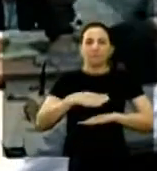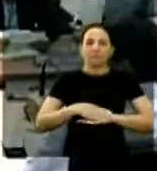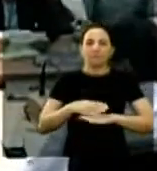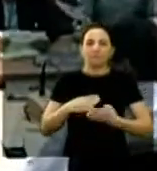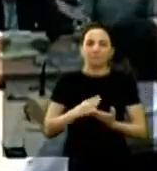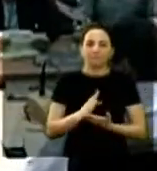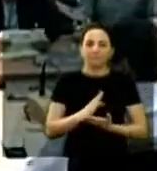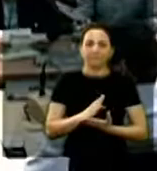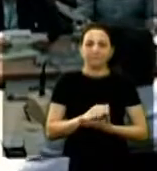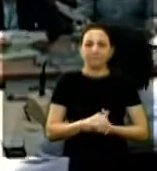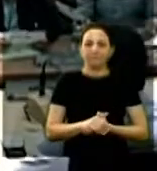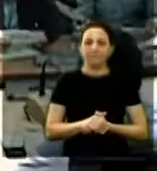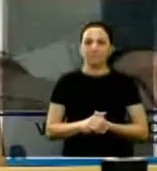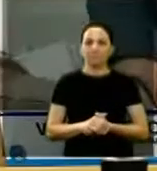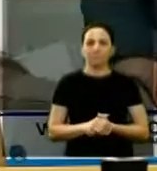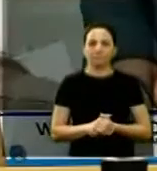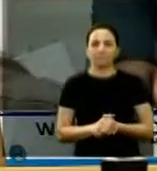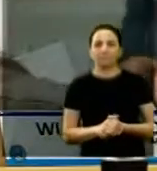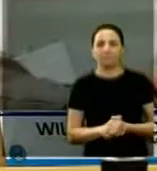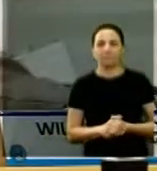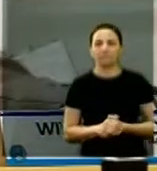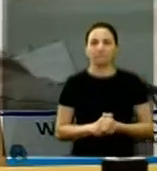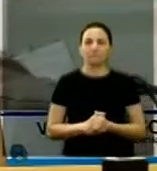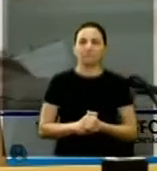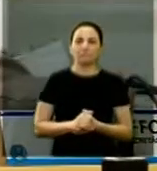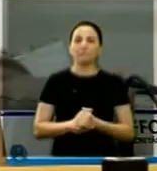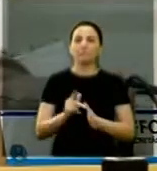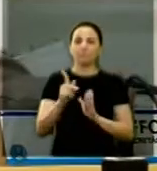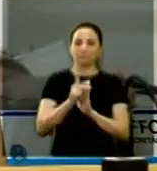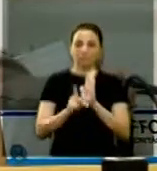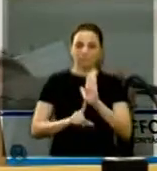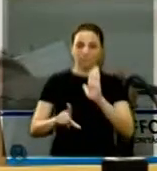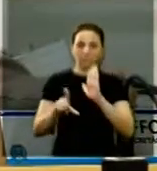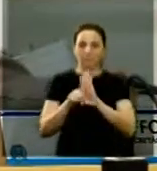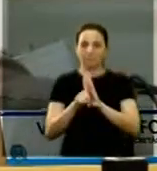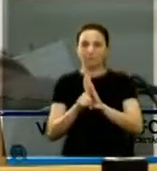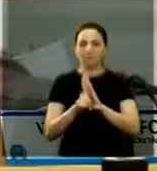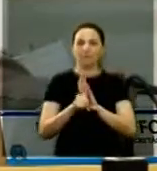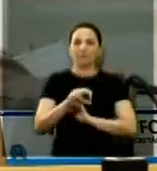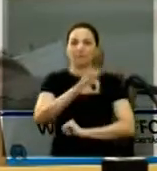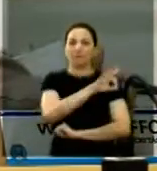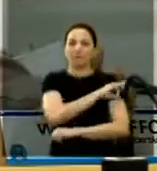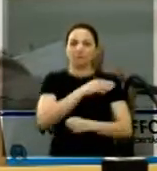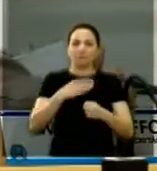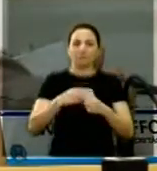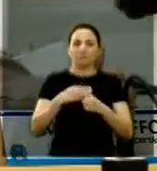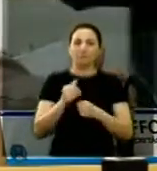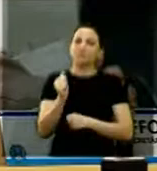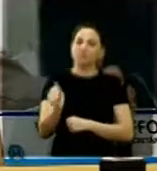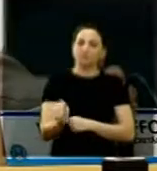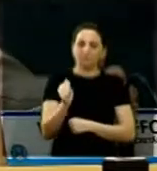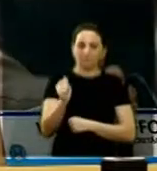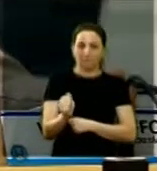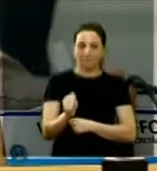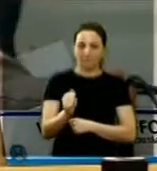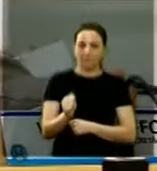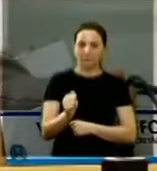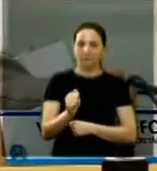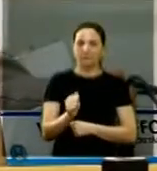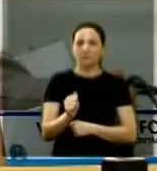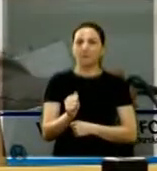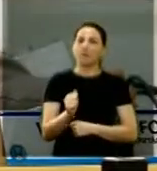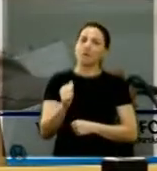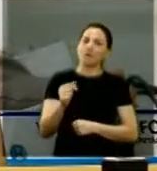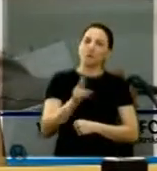estão. Aprovado. Para ser julgado objeto de deliberação, projeto de lei de autoria da Prefeitura do município de Araraquara, que da nova